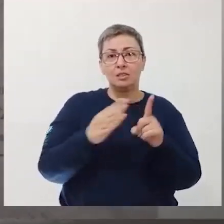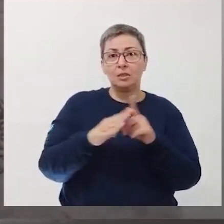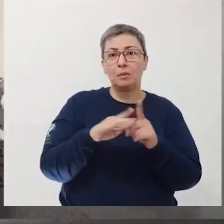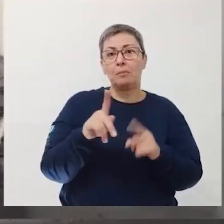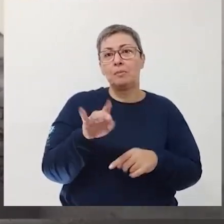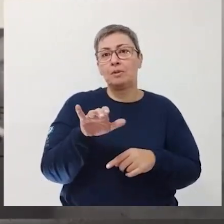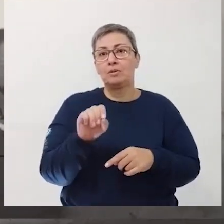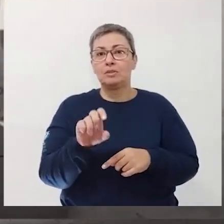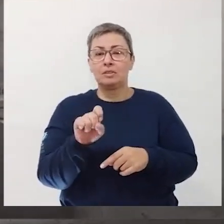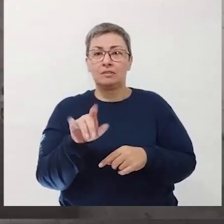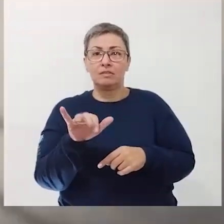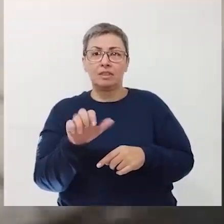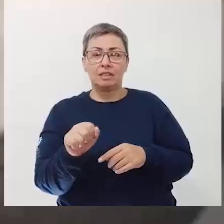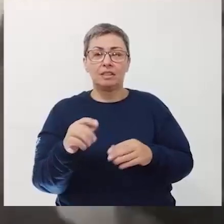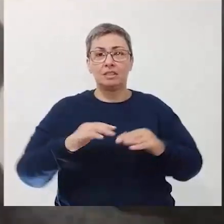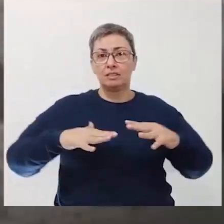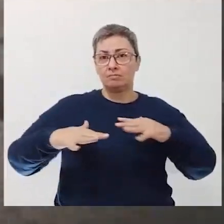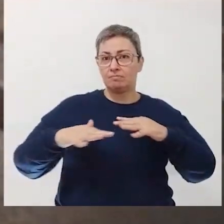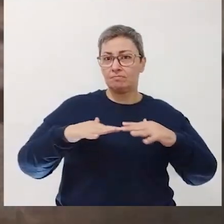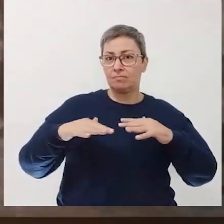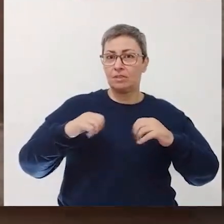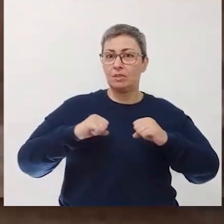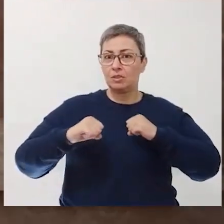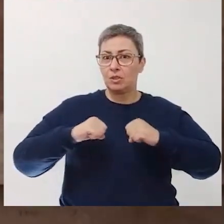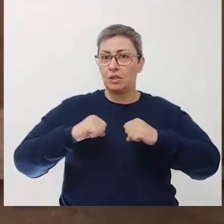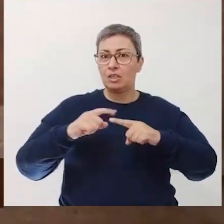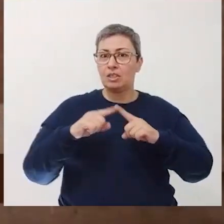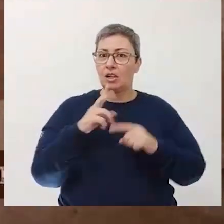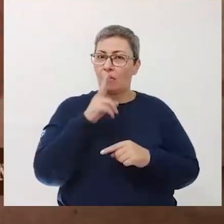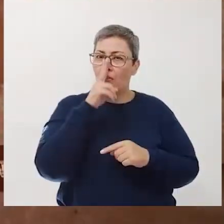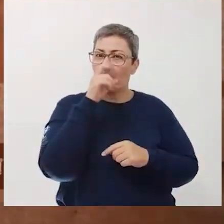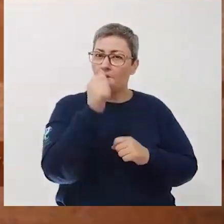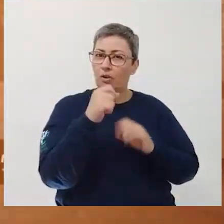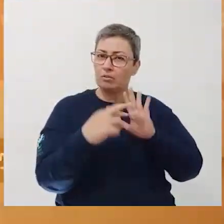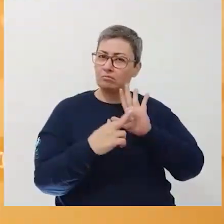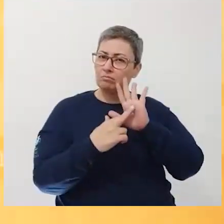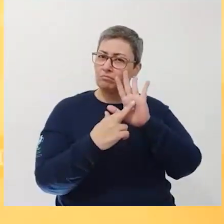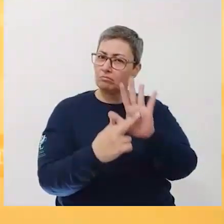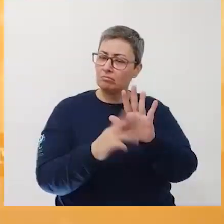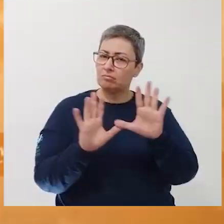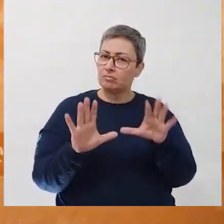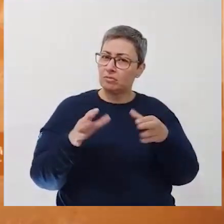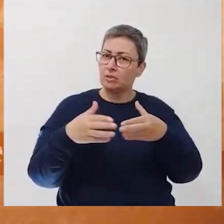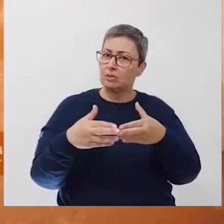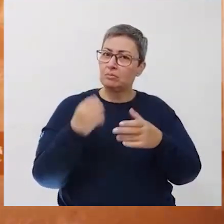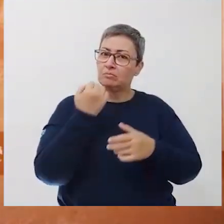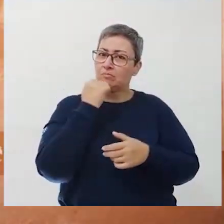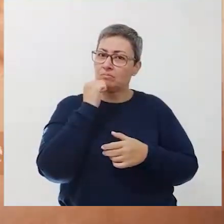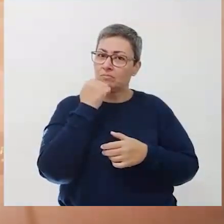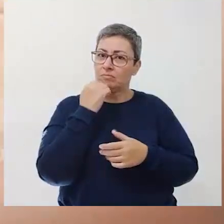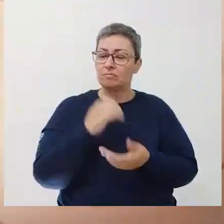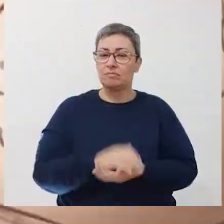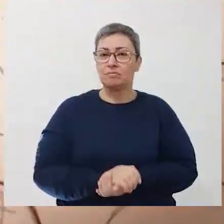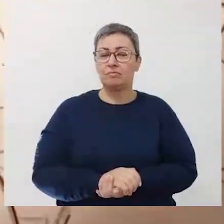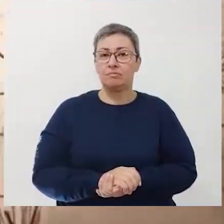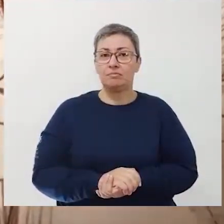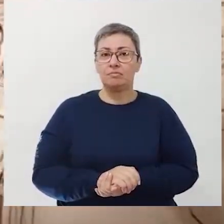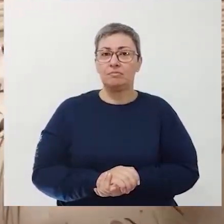Savaia. Esse movimento tinha intenção de dar força e representatividade à comunidade científica.